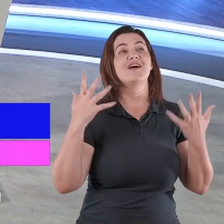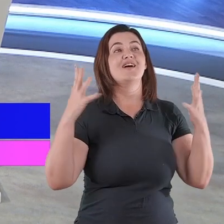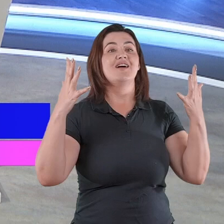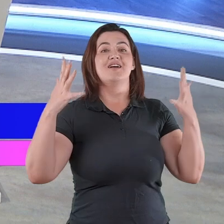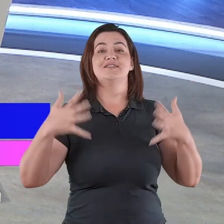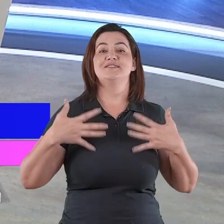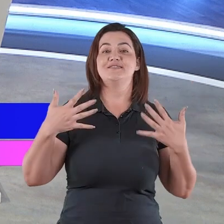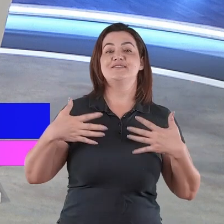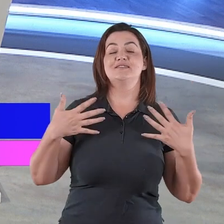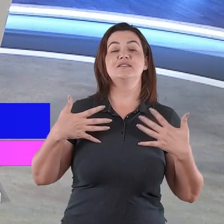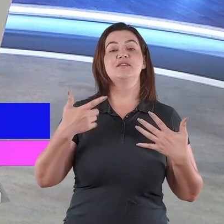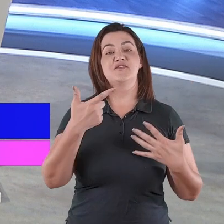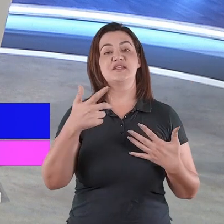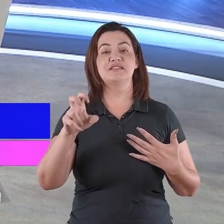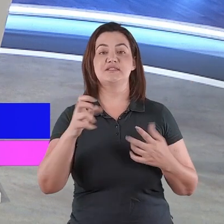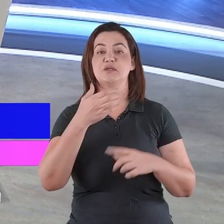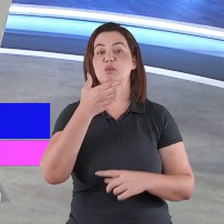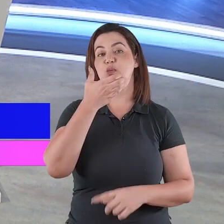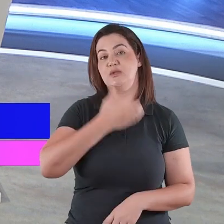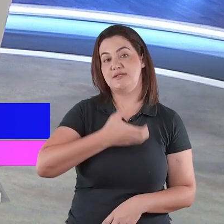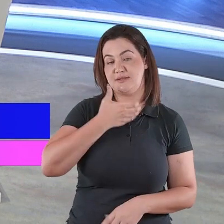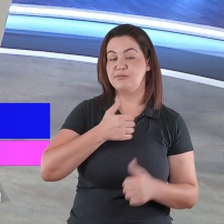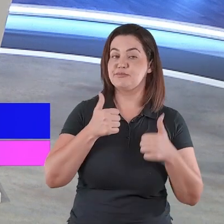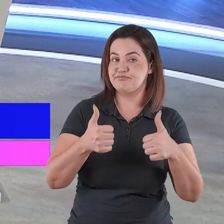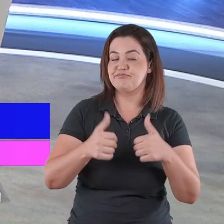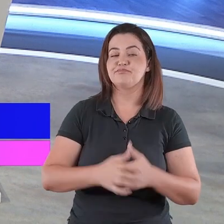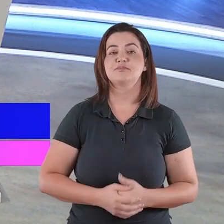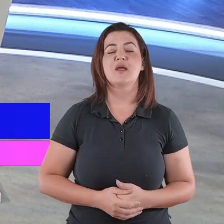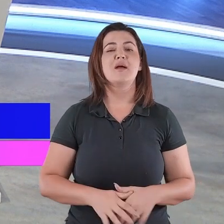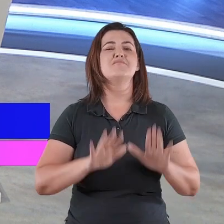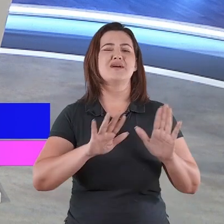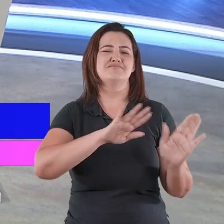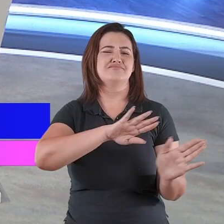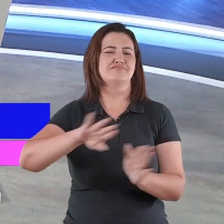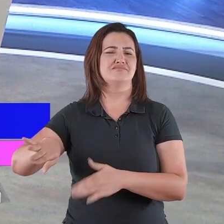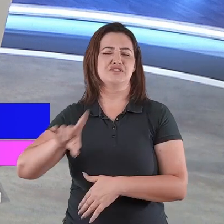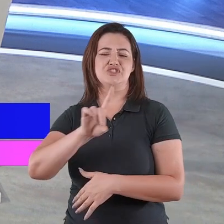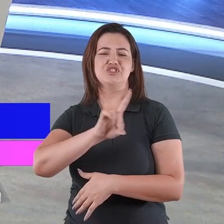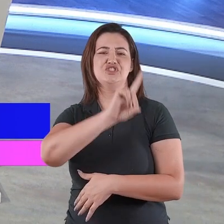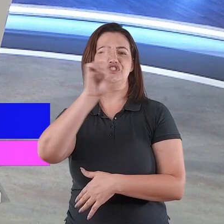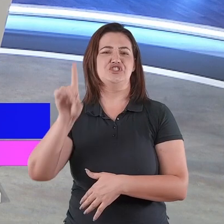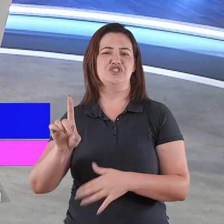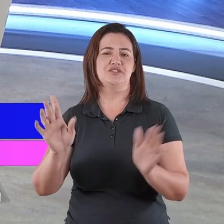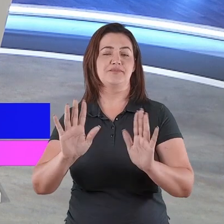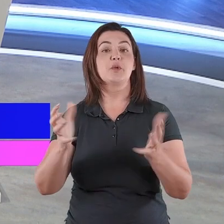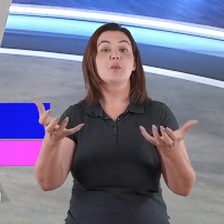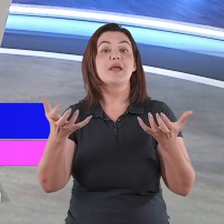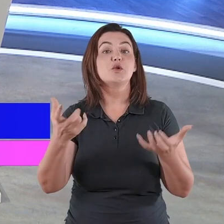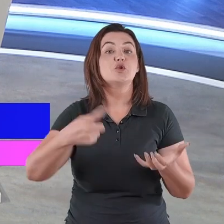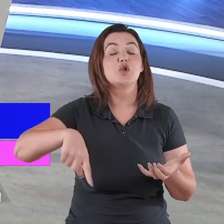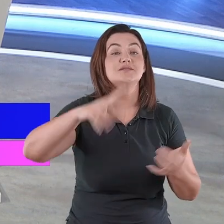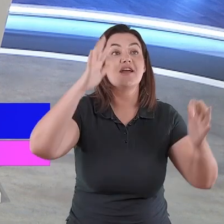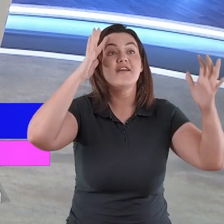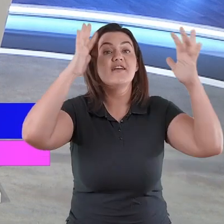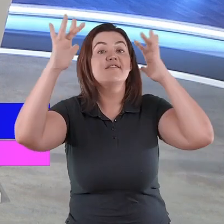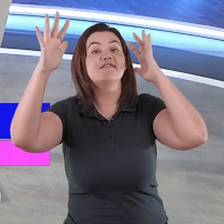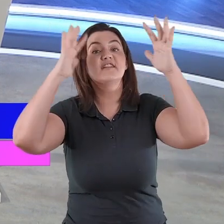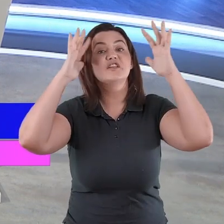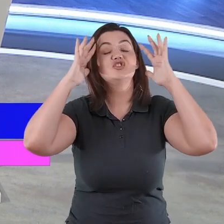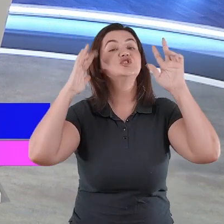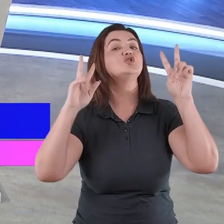essa questão da data, eu quero te levar a refletir, a pensar